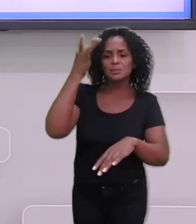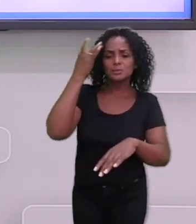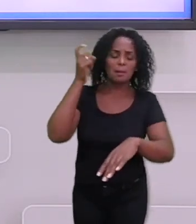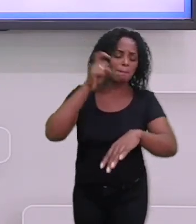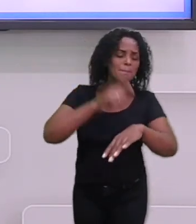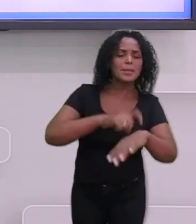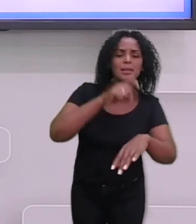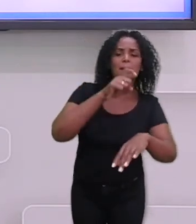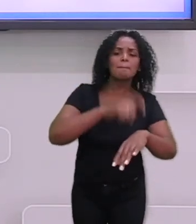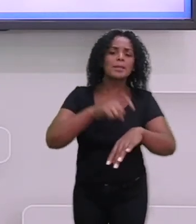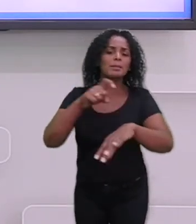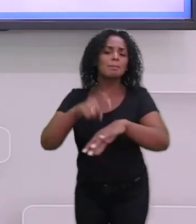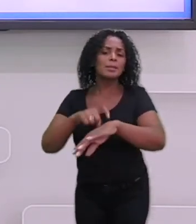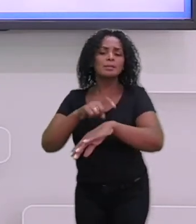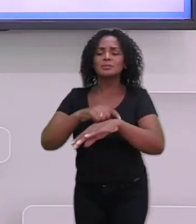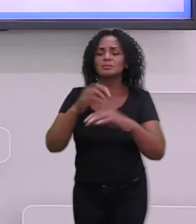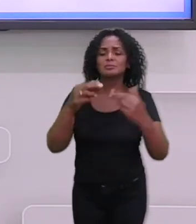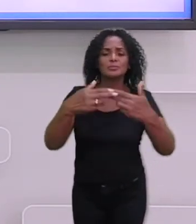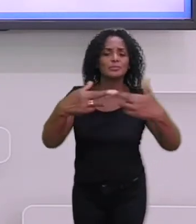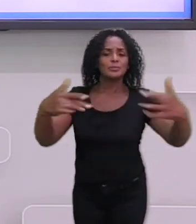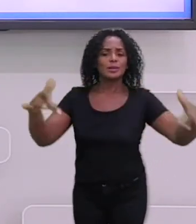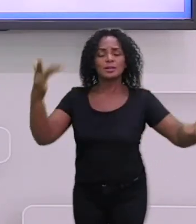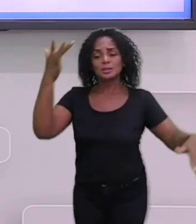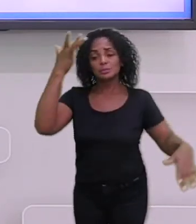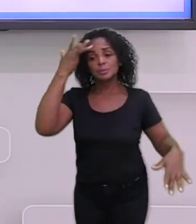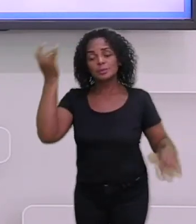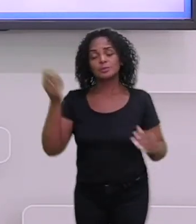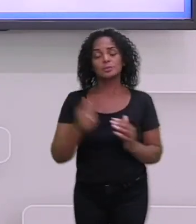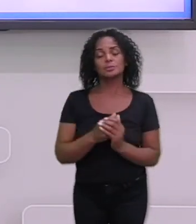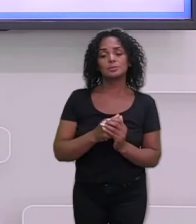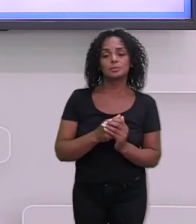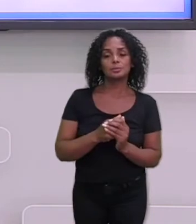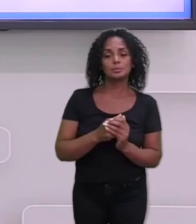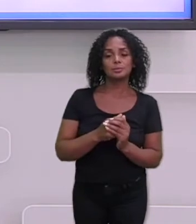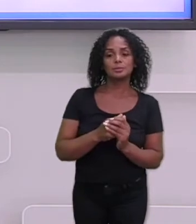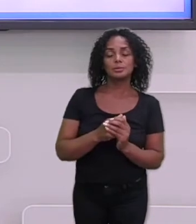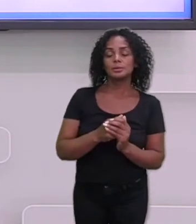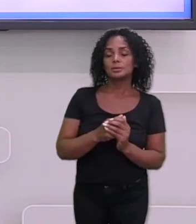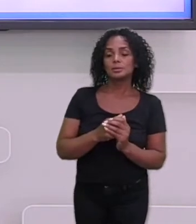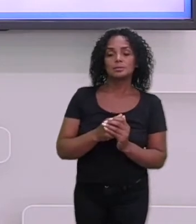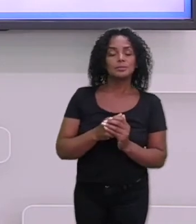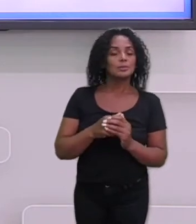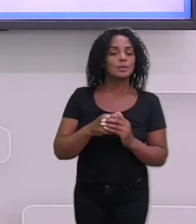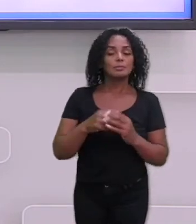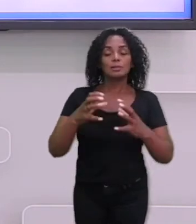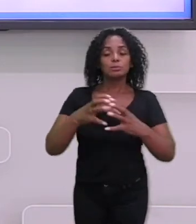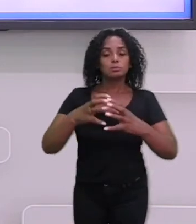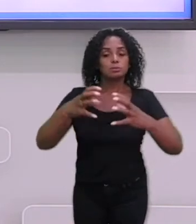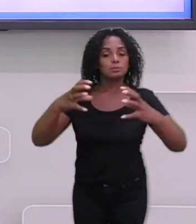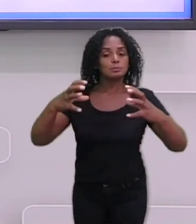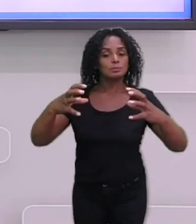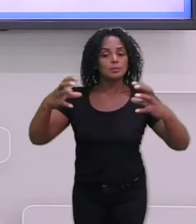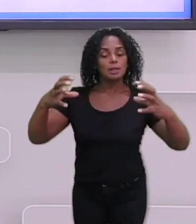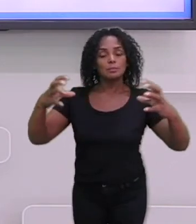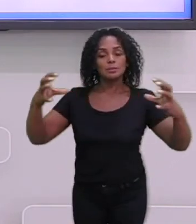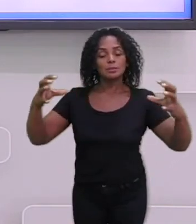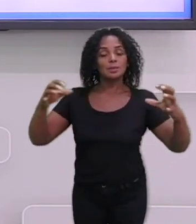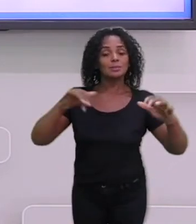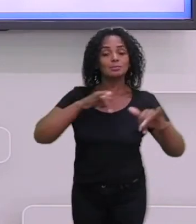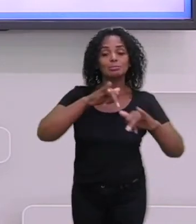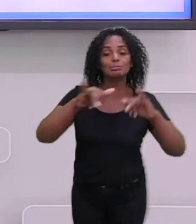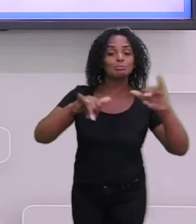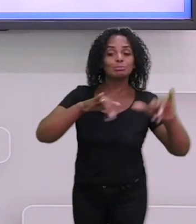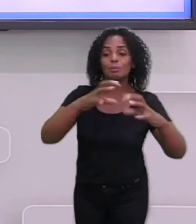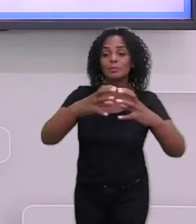que não tem o vírus. Aí, o outro mosquito que também não tem o vírus vem e pica essa pessoa. E aí, sai espalhando a